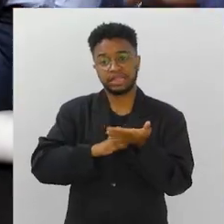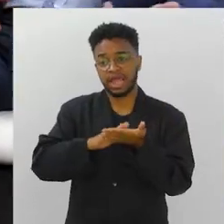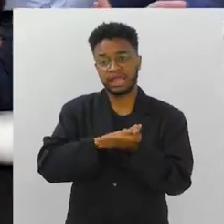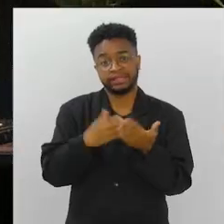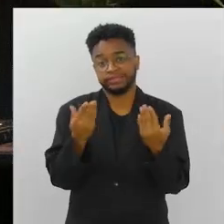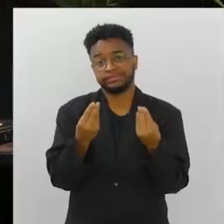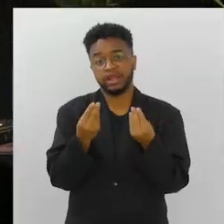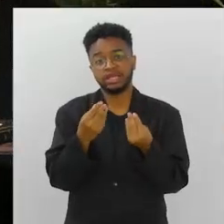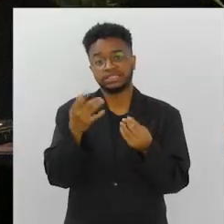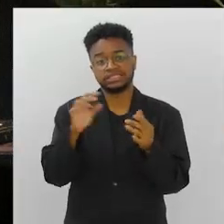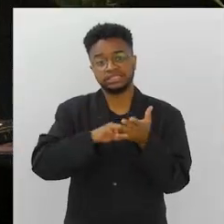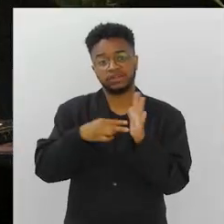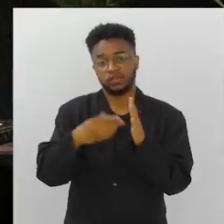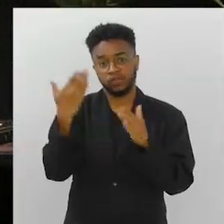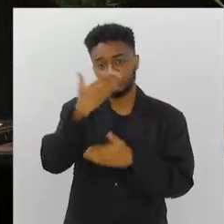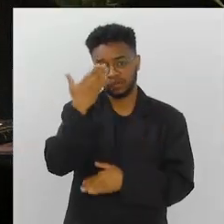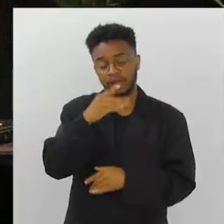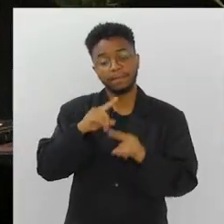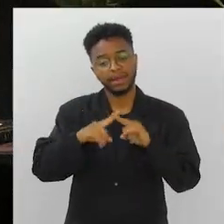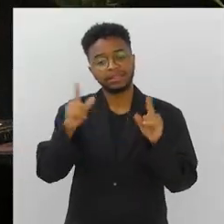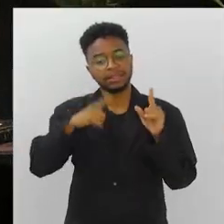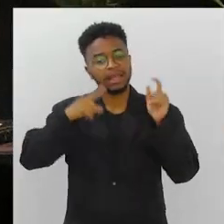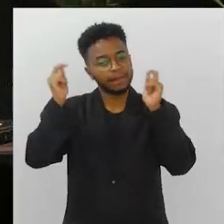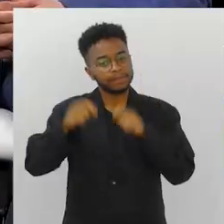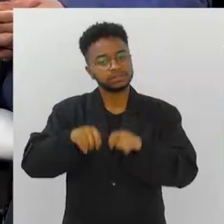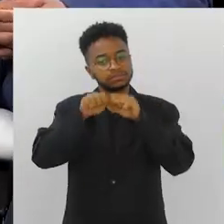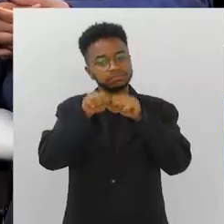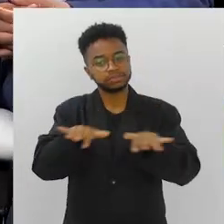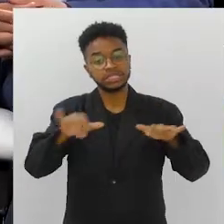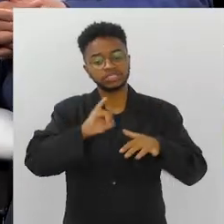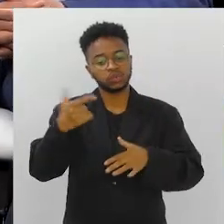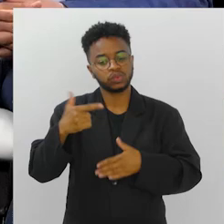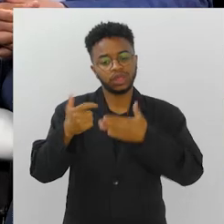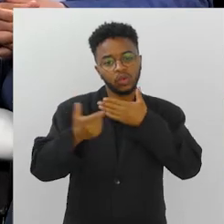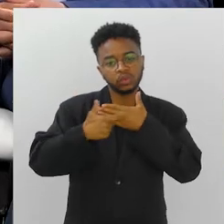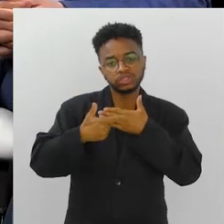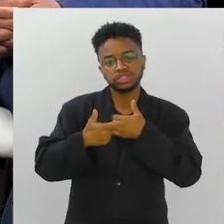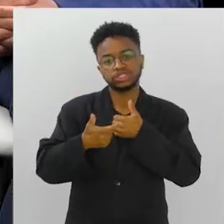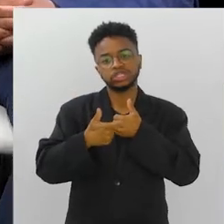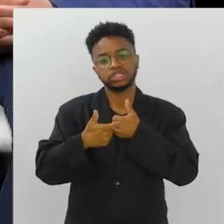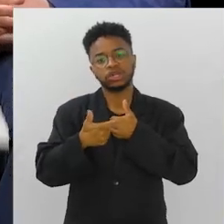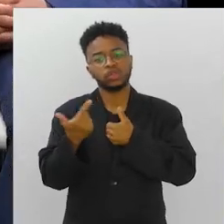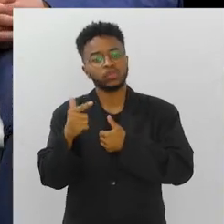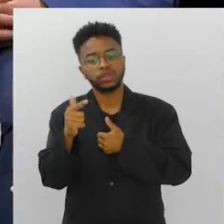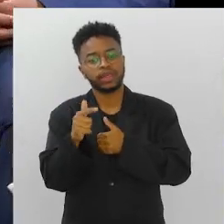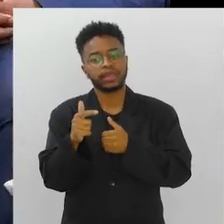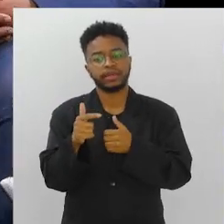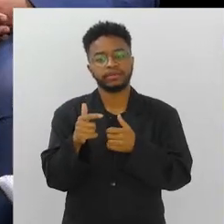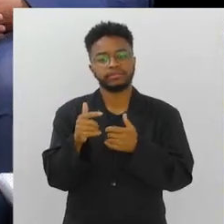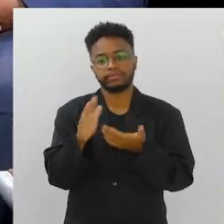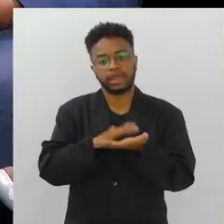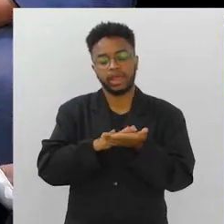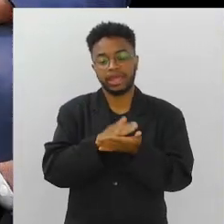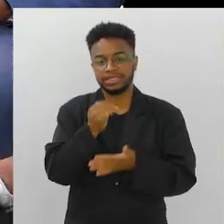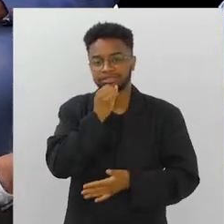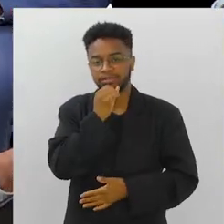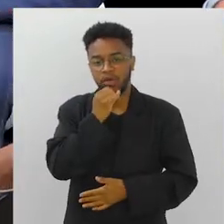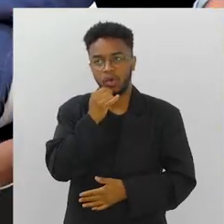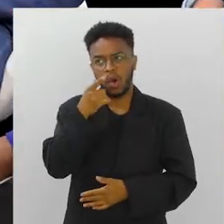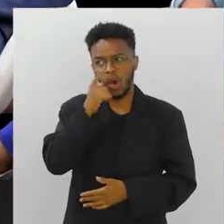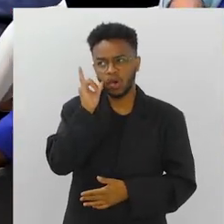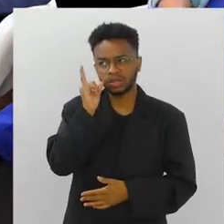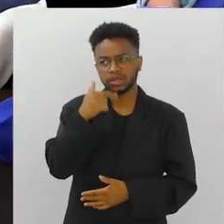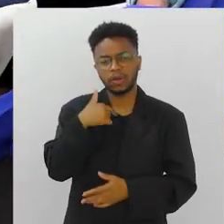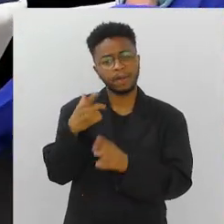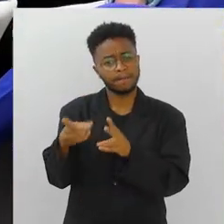nenhuma reação Mas a capacidade de comunicação é muito grande. Se tiver likes, se não tiver curtido... E está aumentando cada vez mais. Hoje, foi